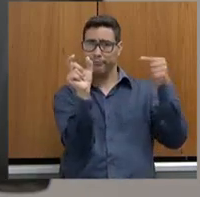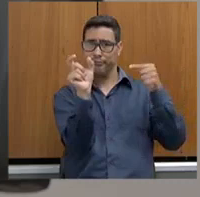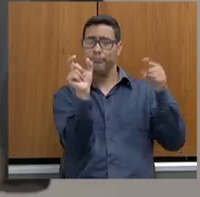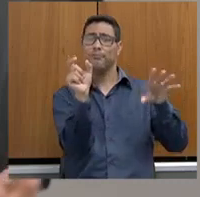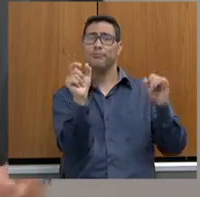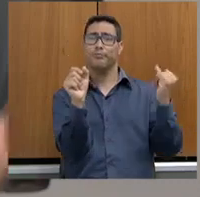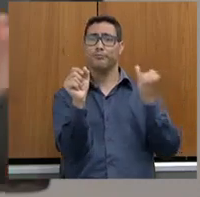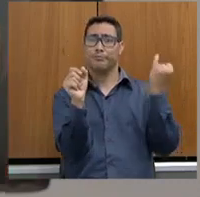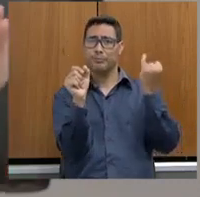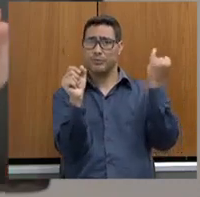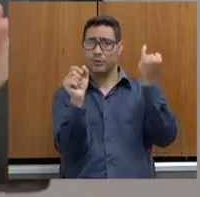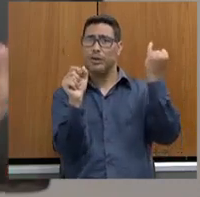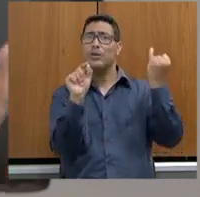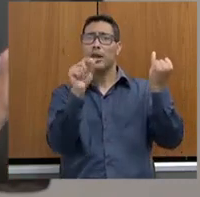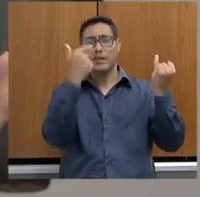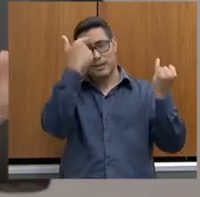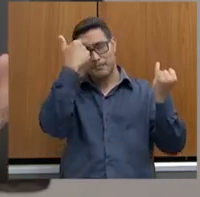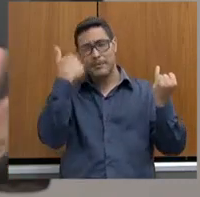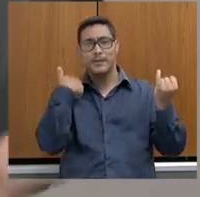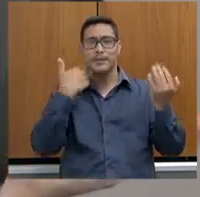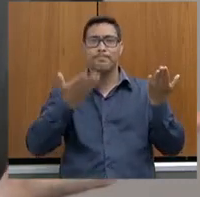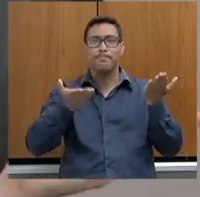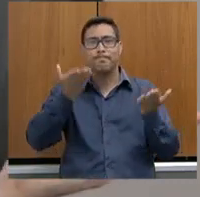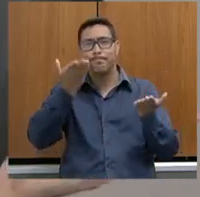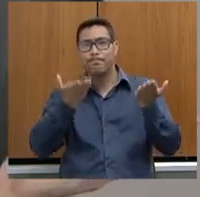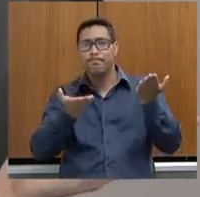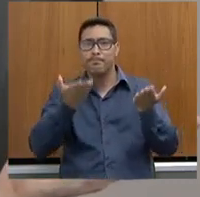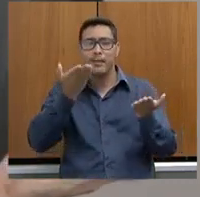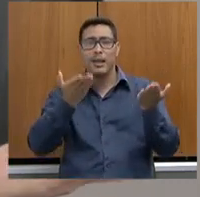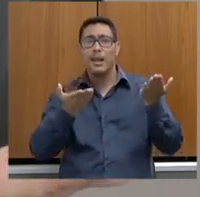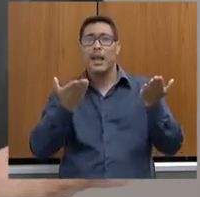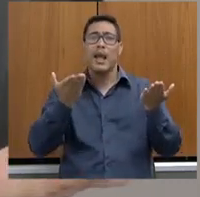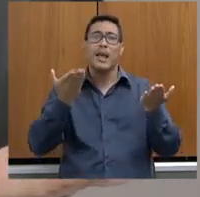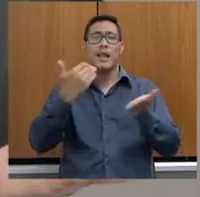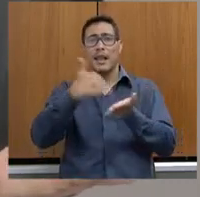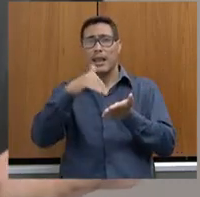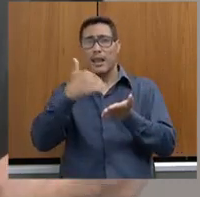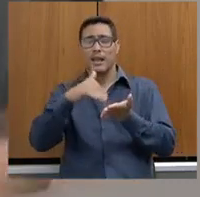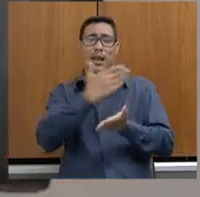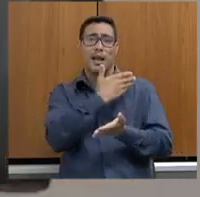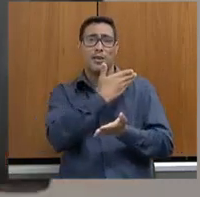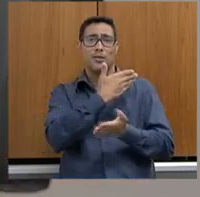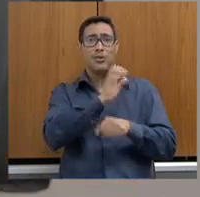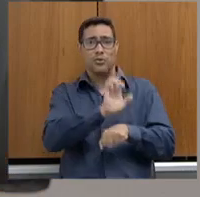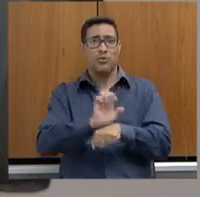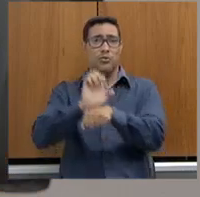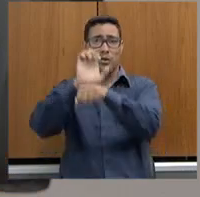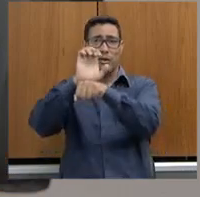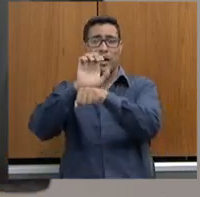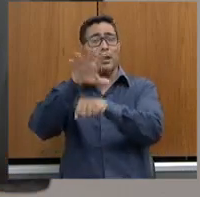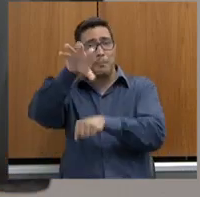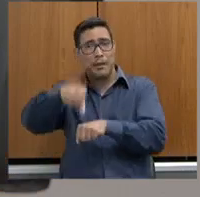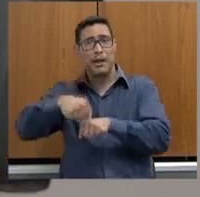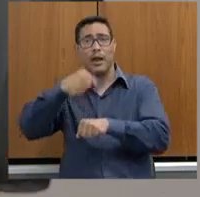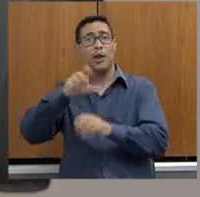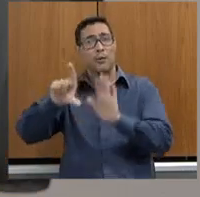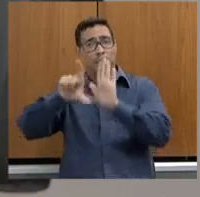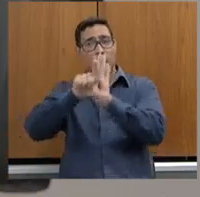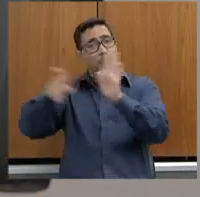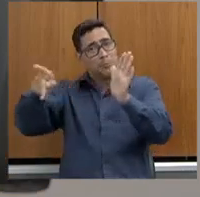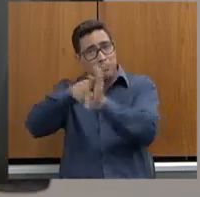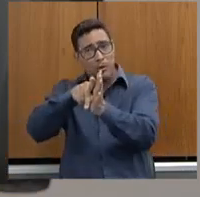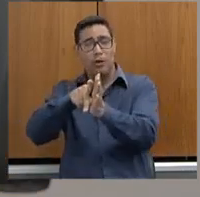Não é razoável um secretário de Estado pegar uma lei que diz respeito ao servidor para bater o carimbo do não, porque queria ficar livre.